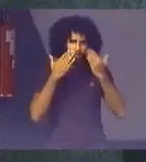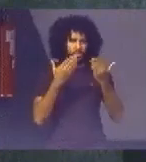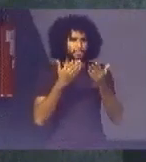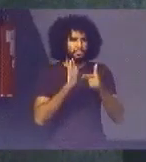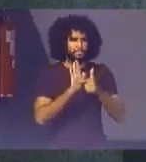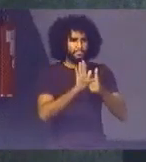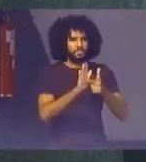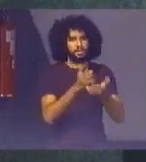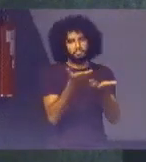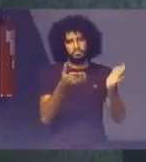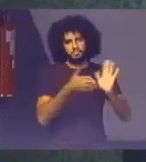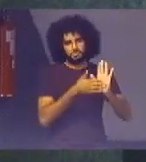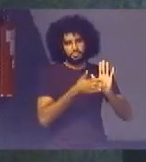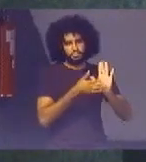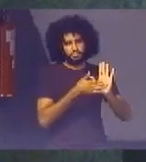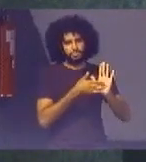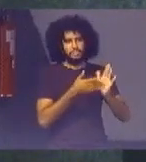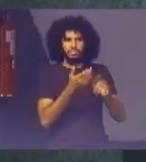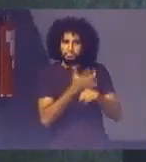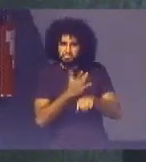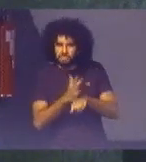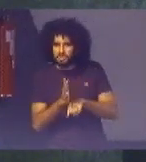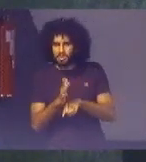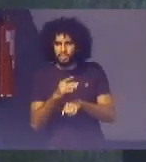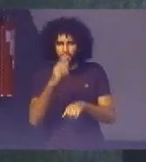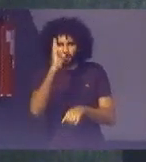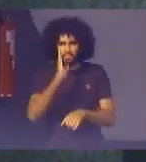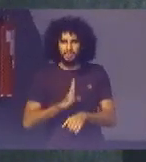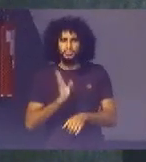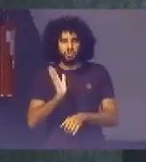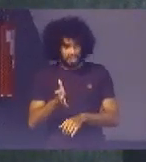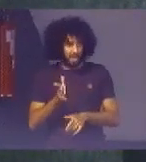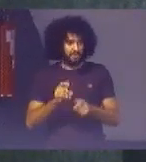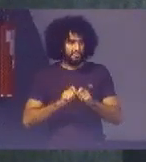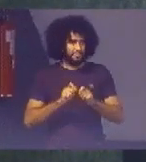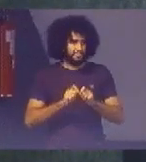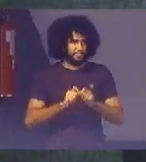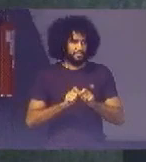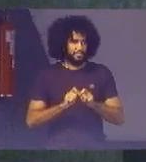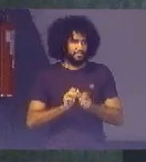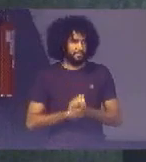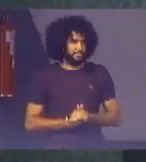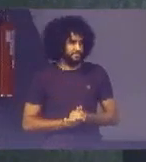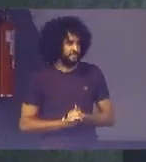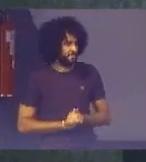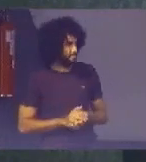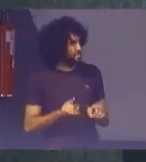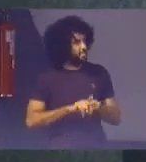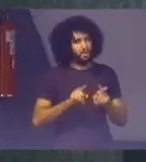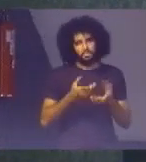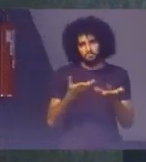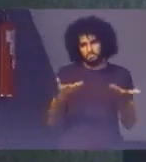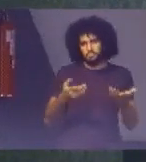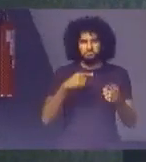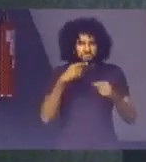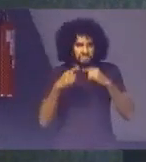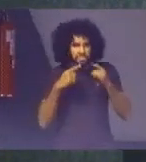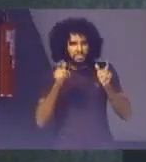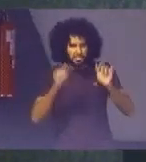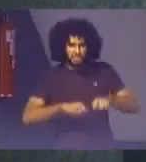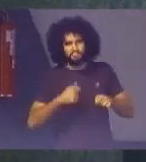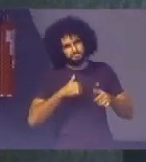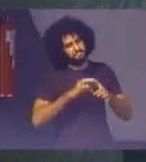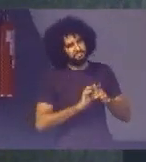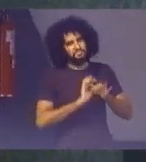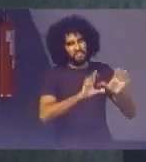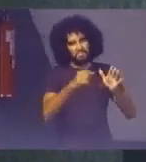proposta Esse exercício Que o Brasil Fez E Estou aí À disposição Para qualquer dúvida Que vocês tiverem